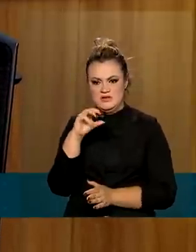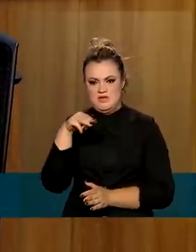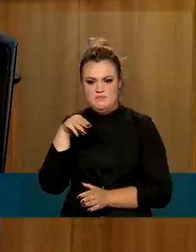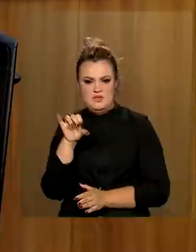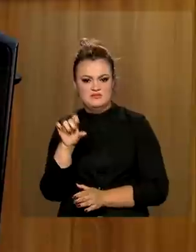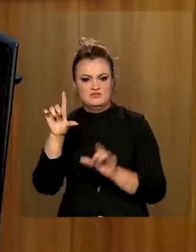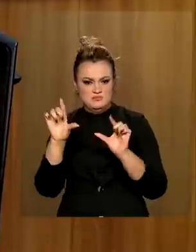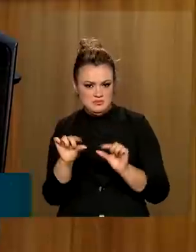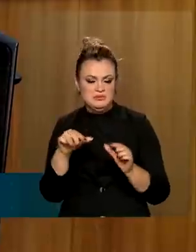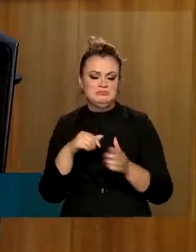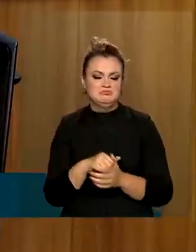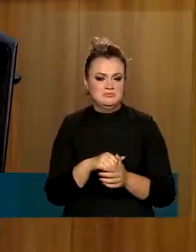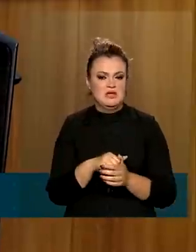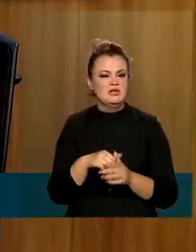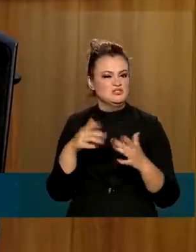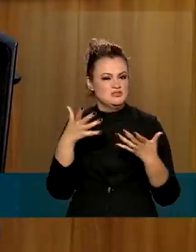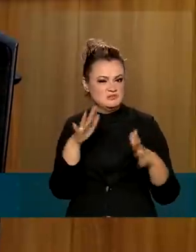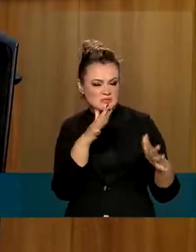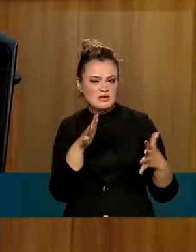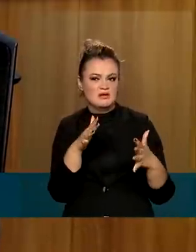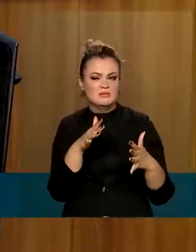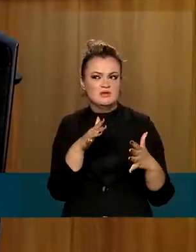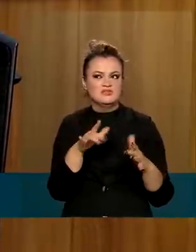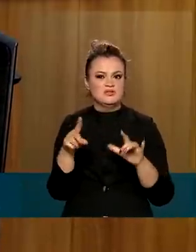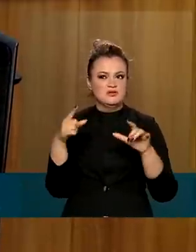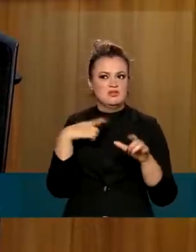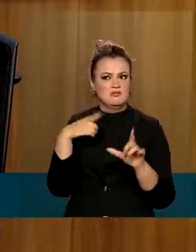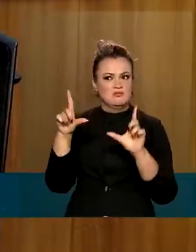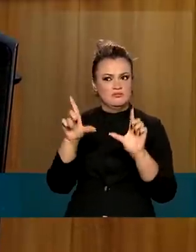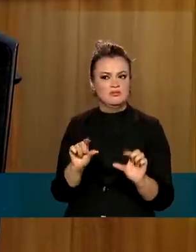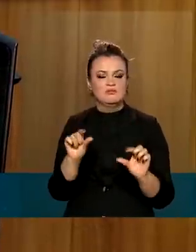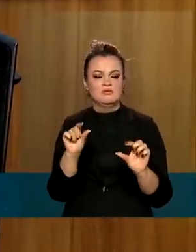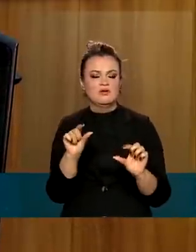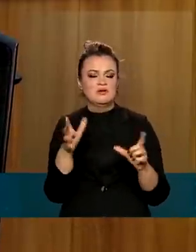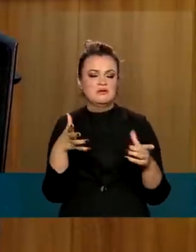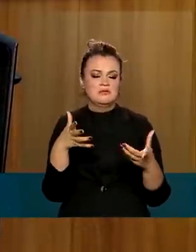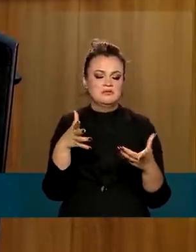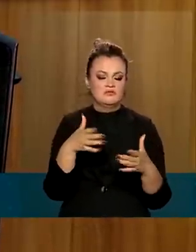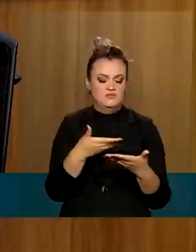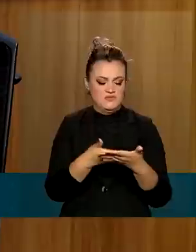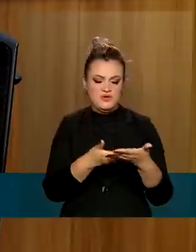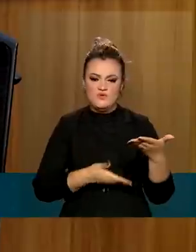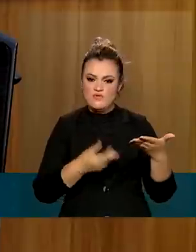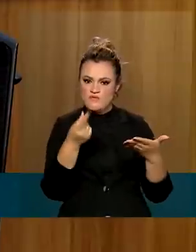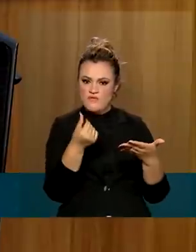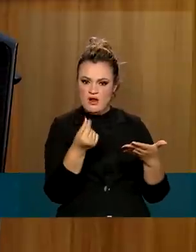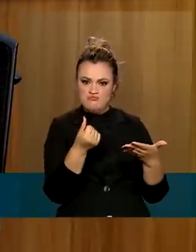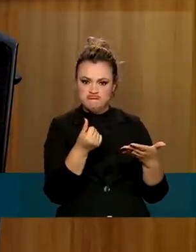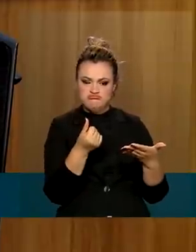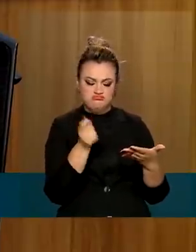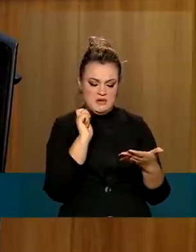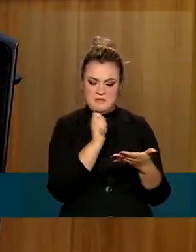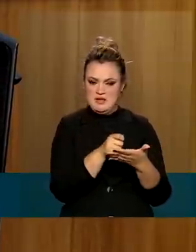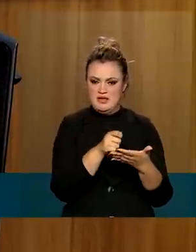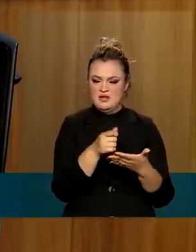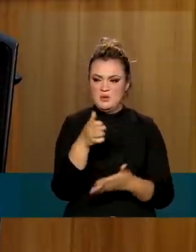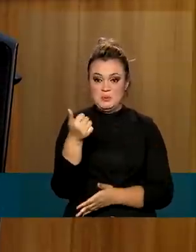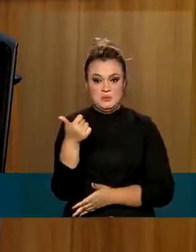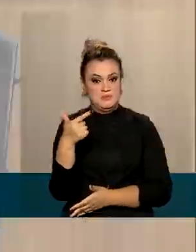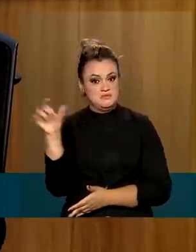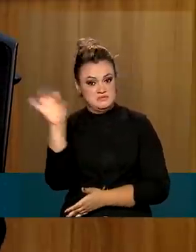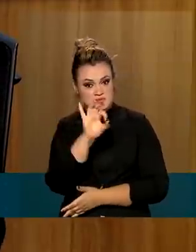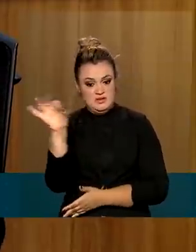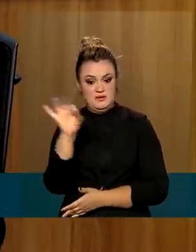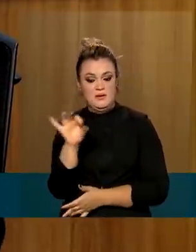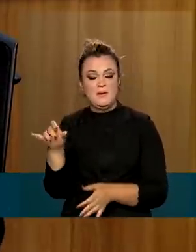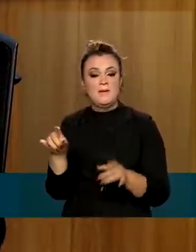A gente estima que, em média, haja uma redução na fatura paga pelo consumidor de energia elétrica de 12%.